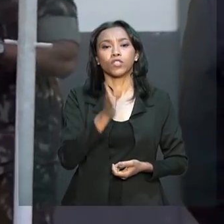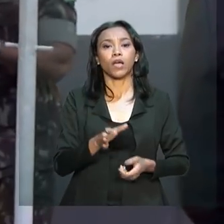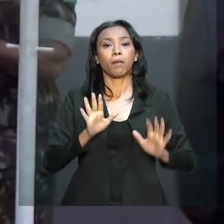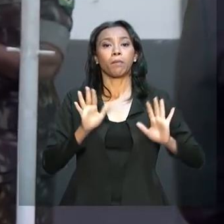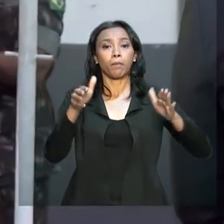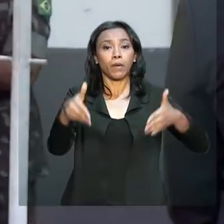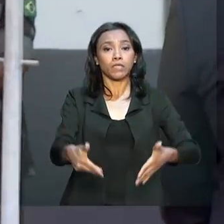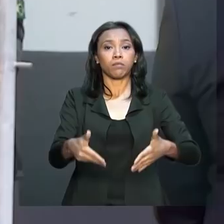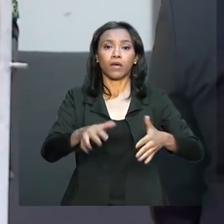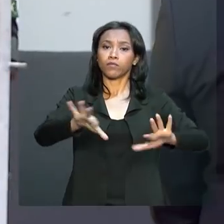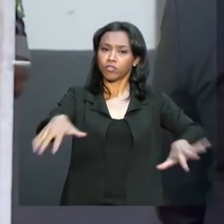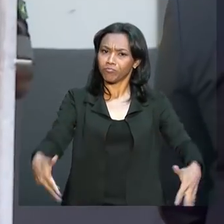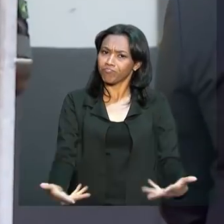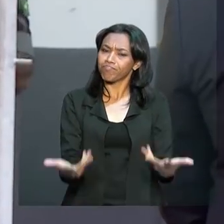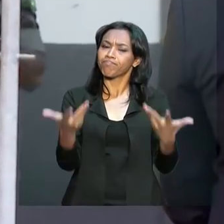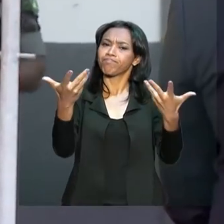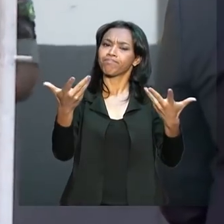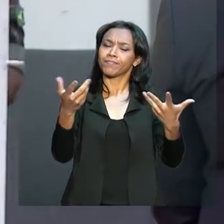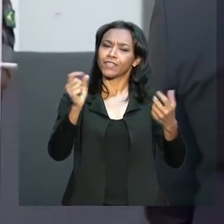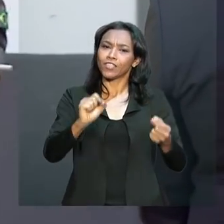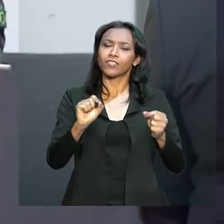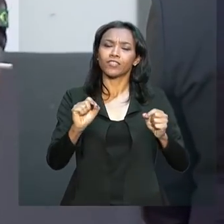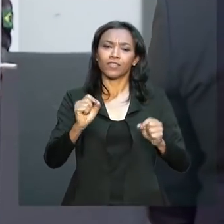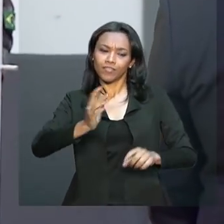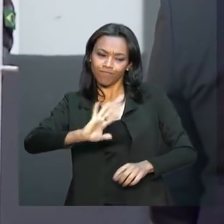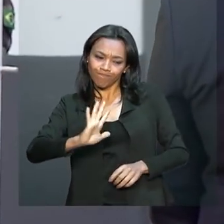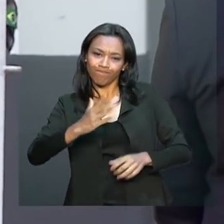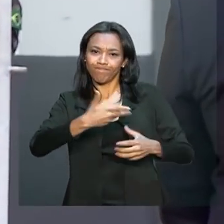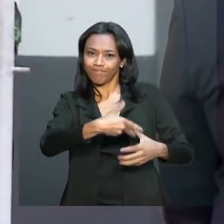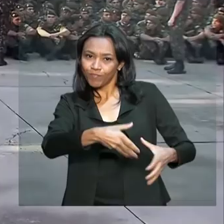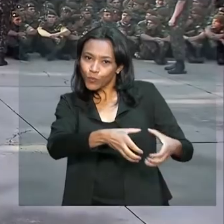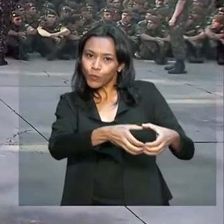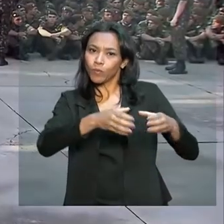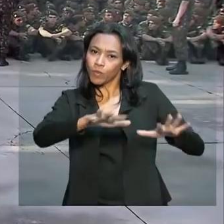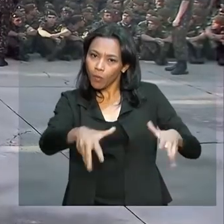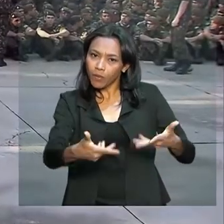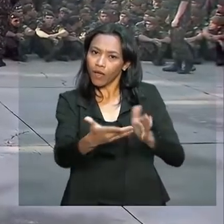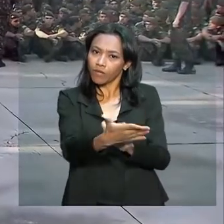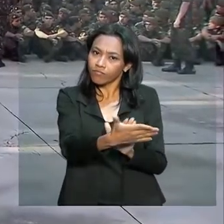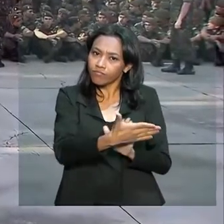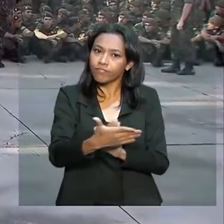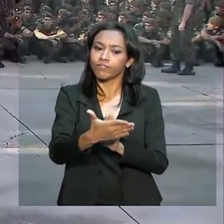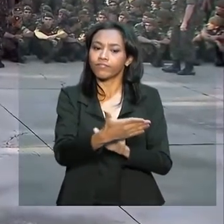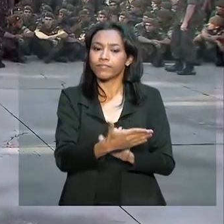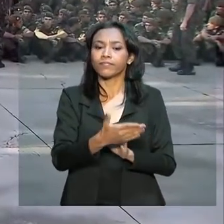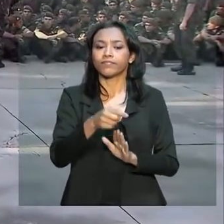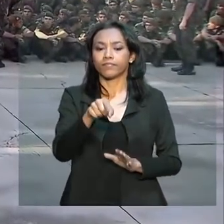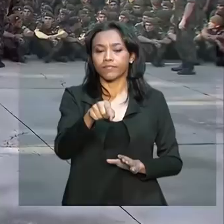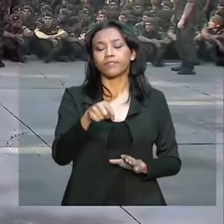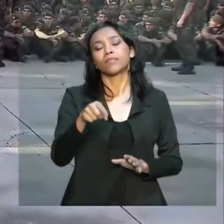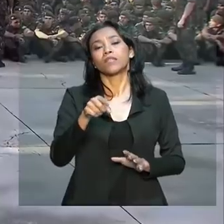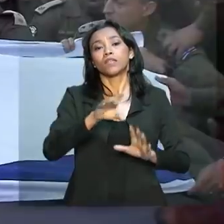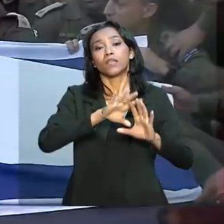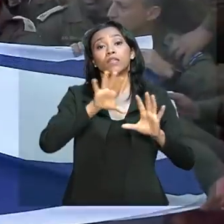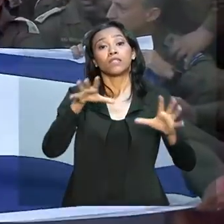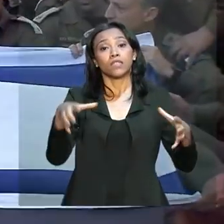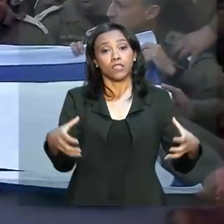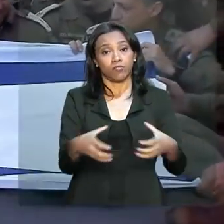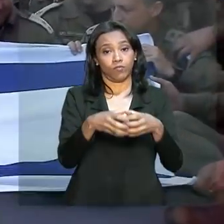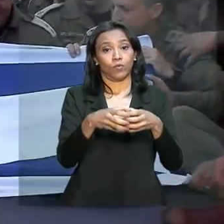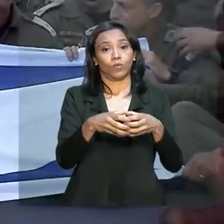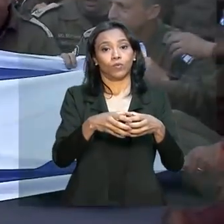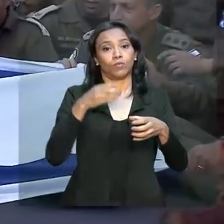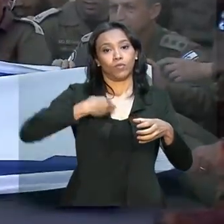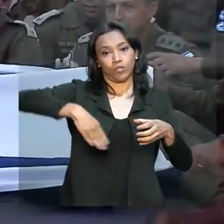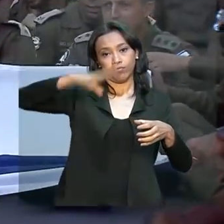uma solenidade de despedida e também de homenagem no 12º Batalhão de Infantaria